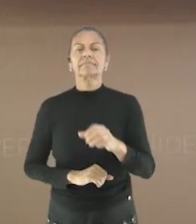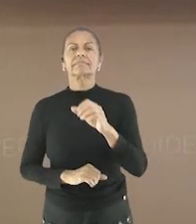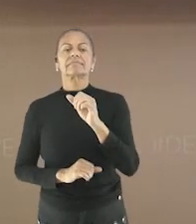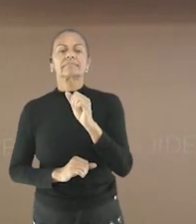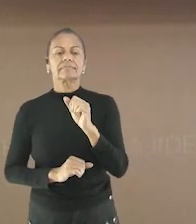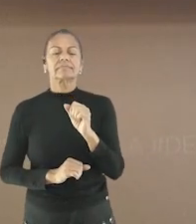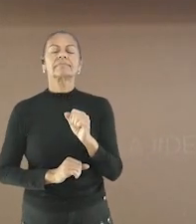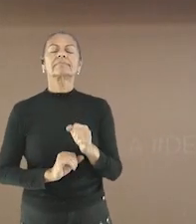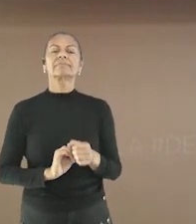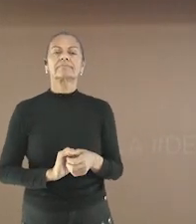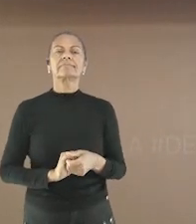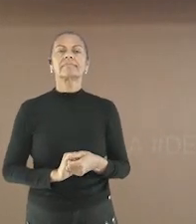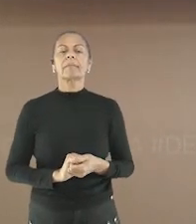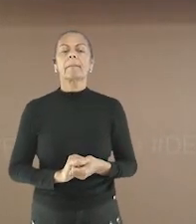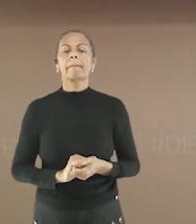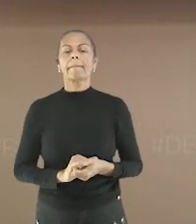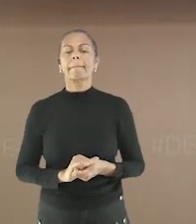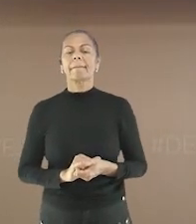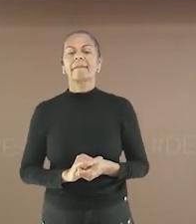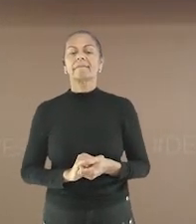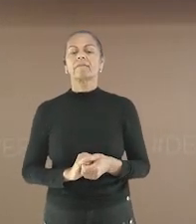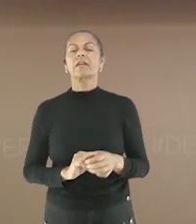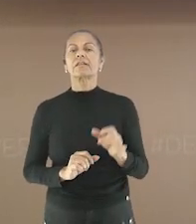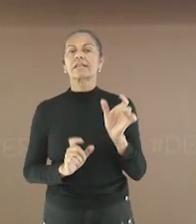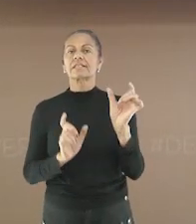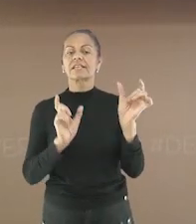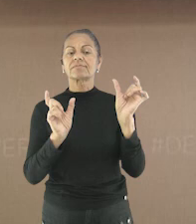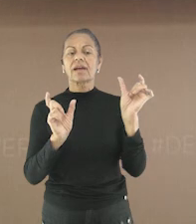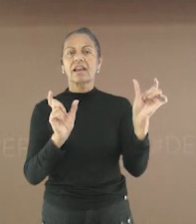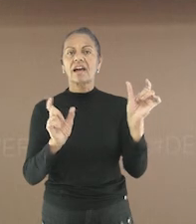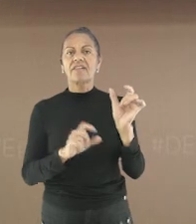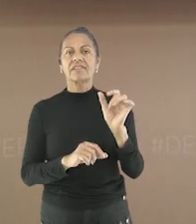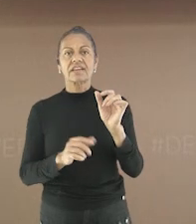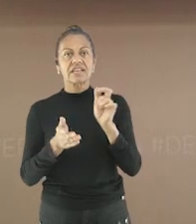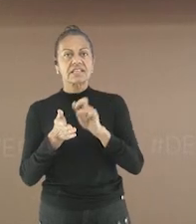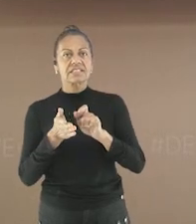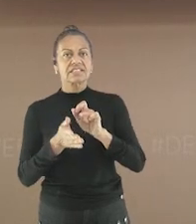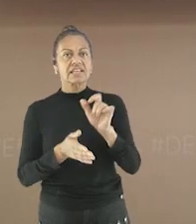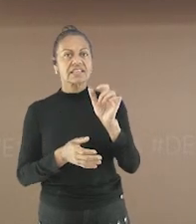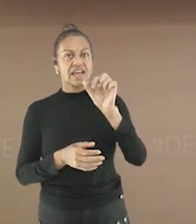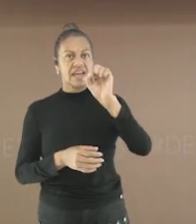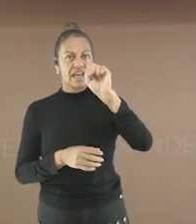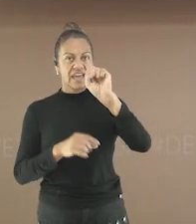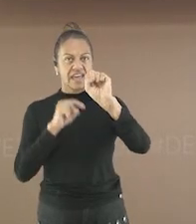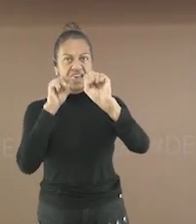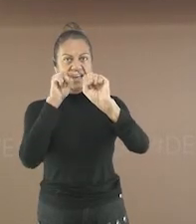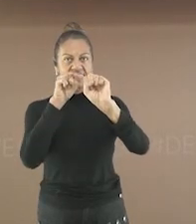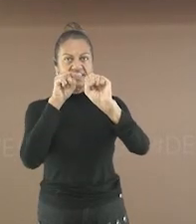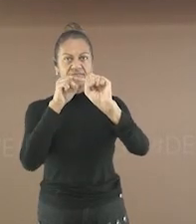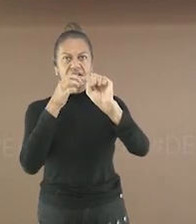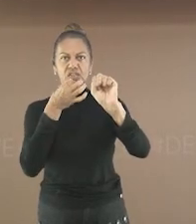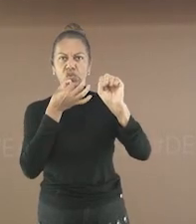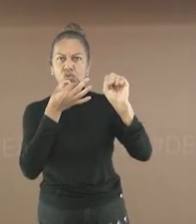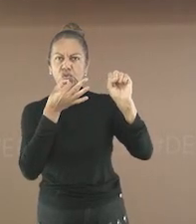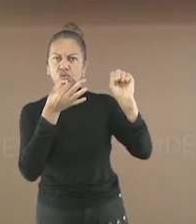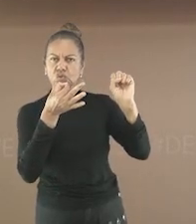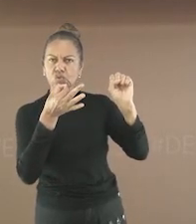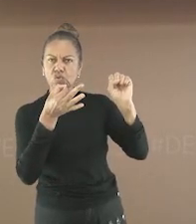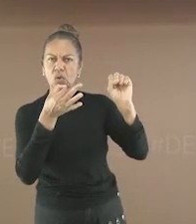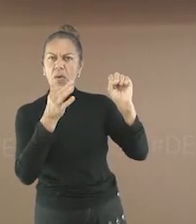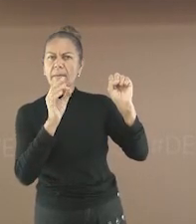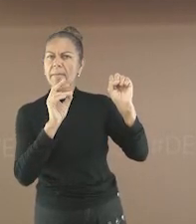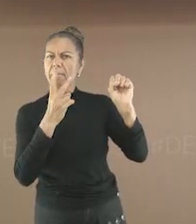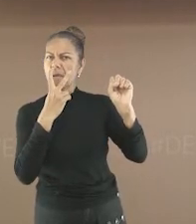com a letra S Mas tem o som de Z Todas essas palavras escritas com S Possuem o som de Z